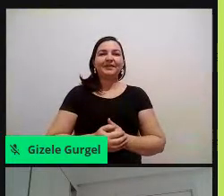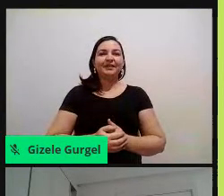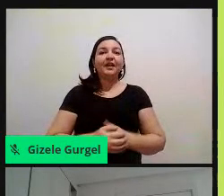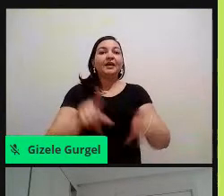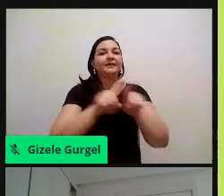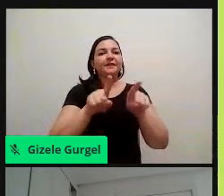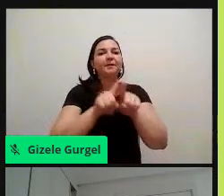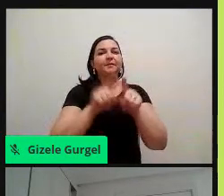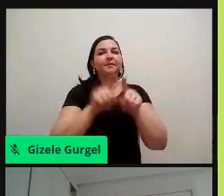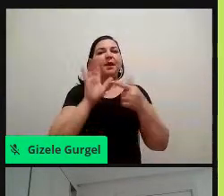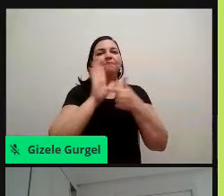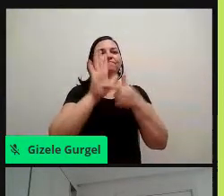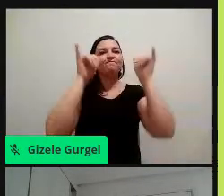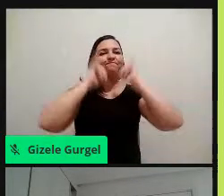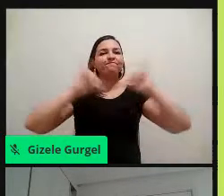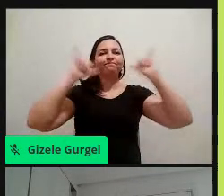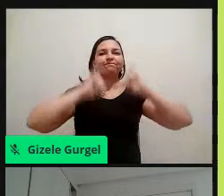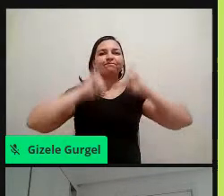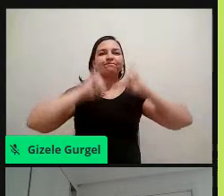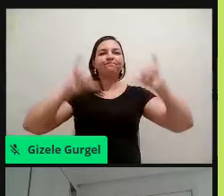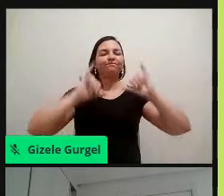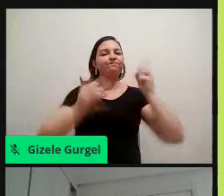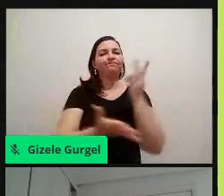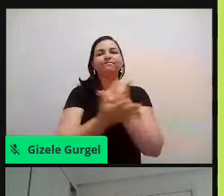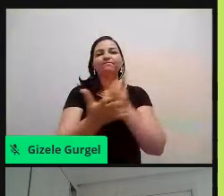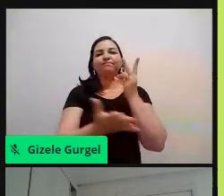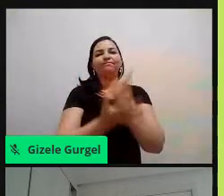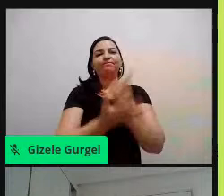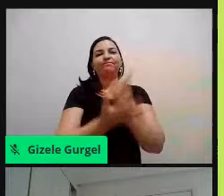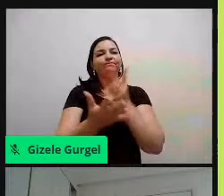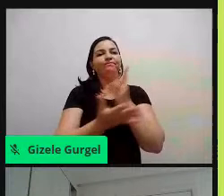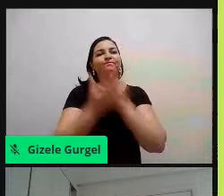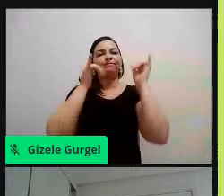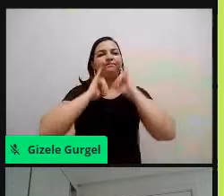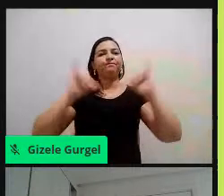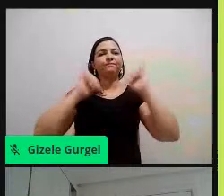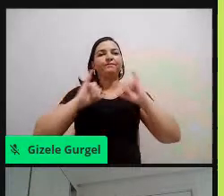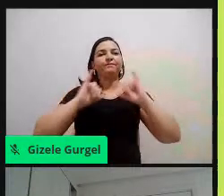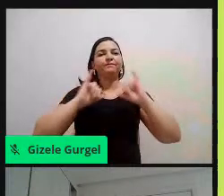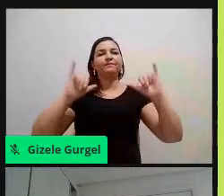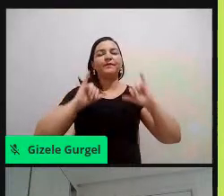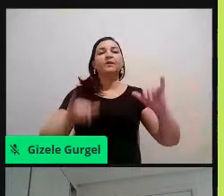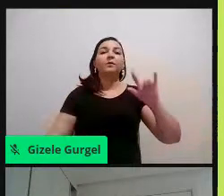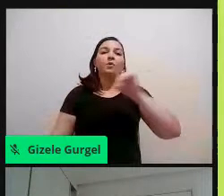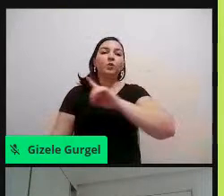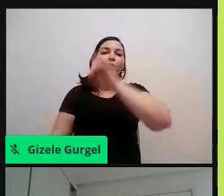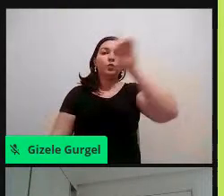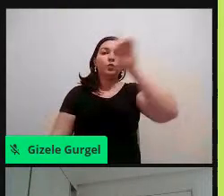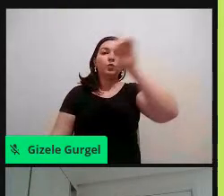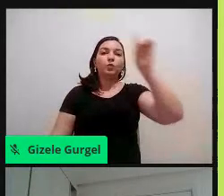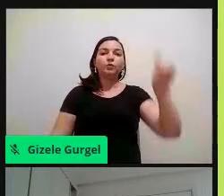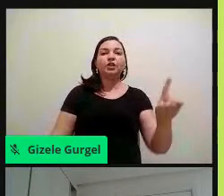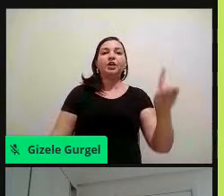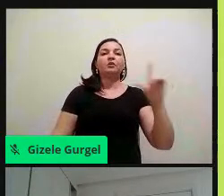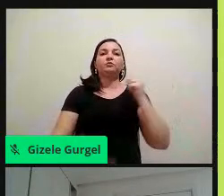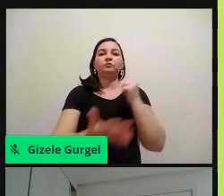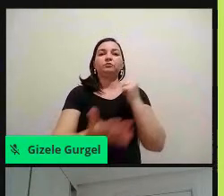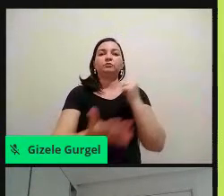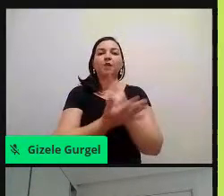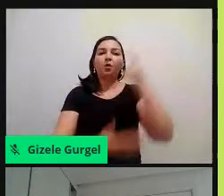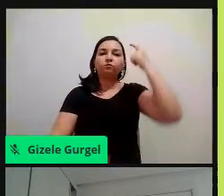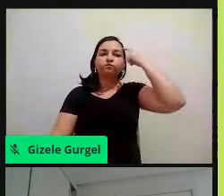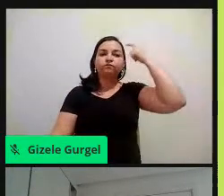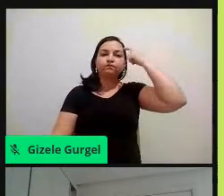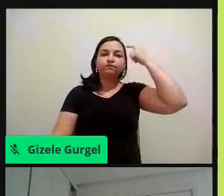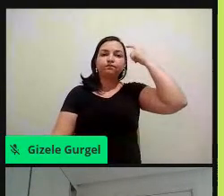campanhas, né, nós atuamos em muitas campanhas, como o dia do consumo consciente, aqui à esquerda,